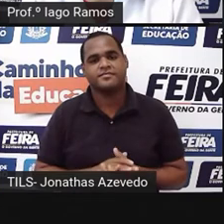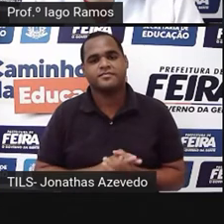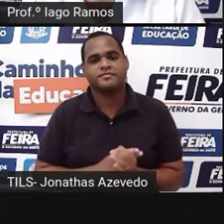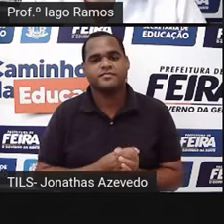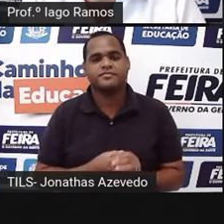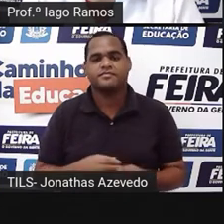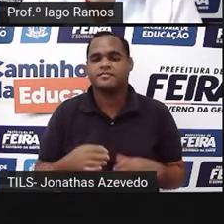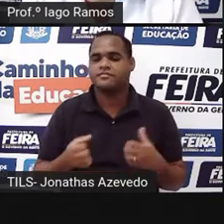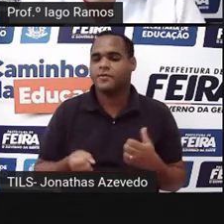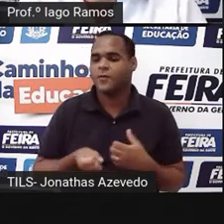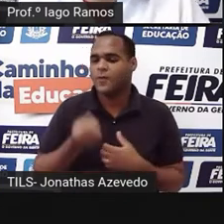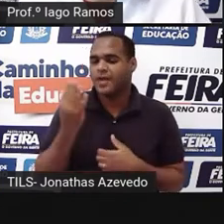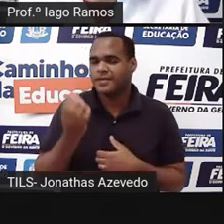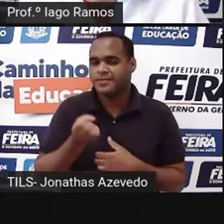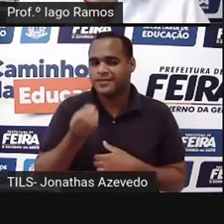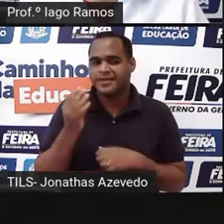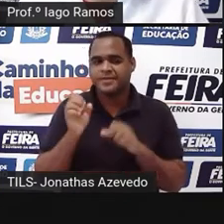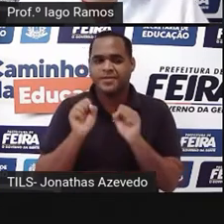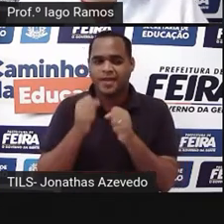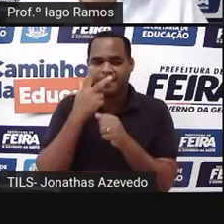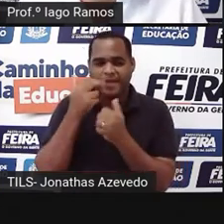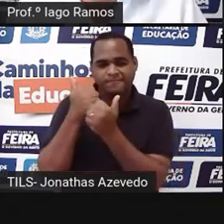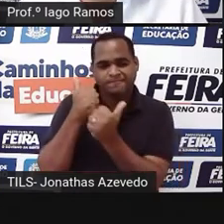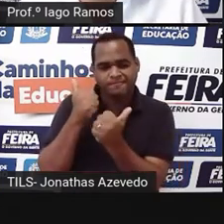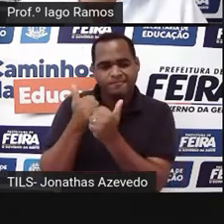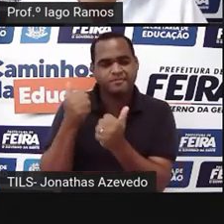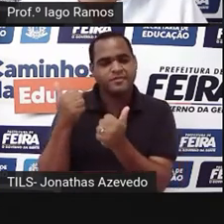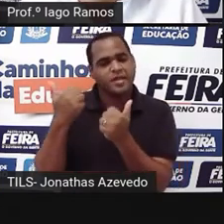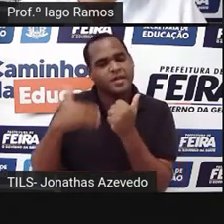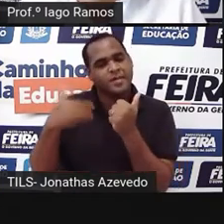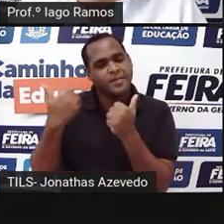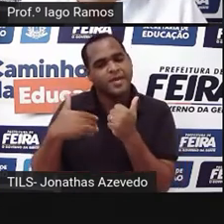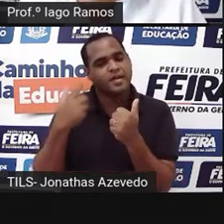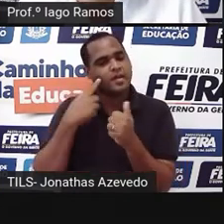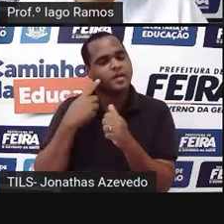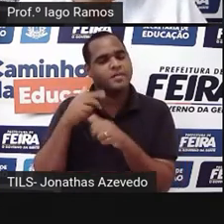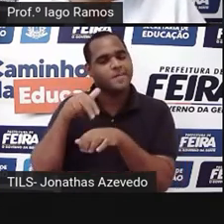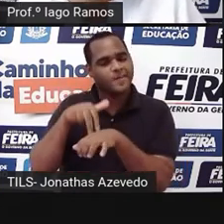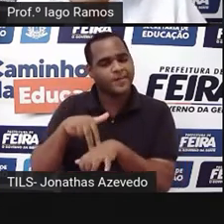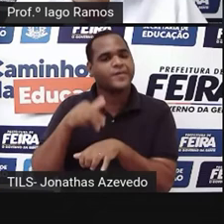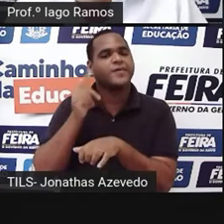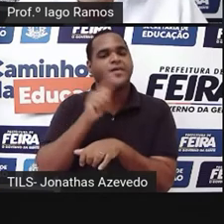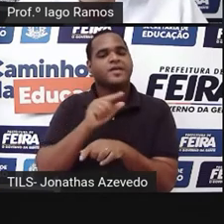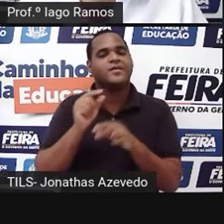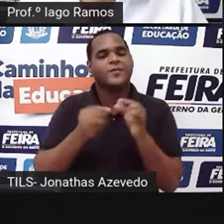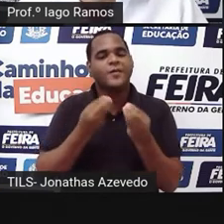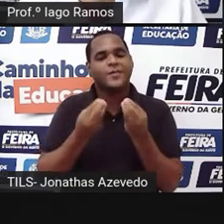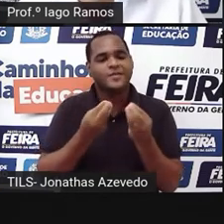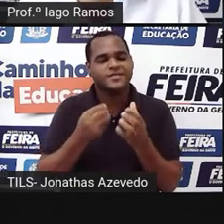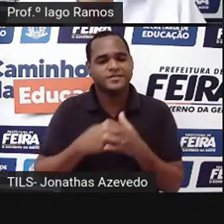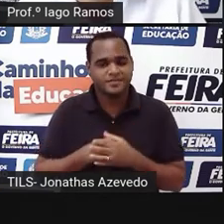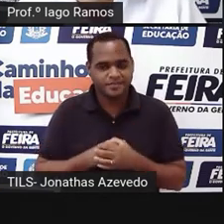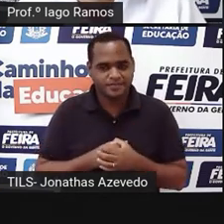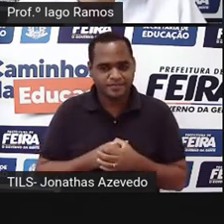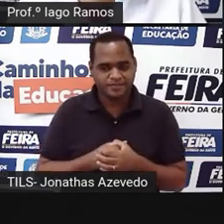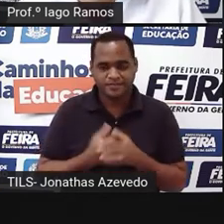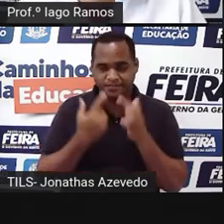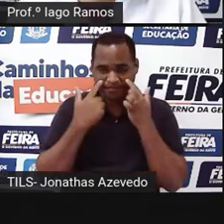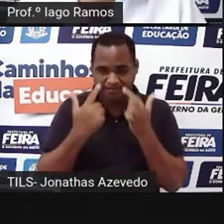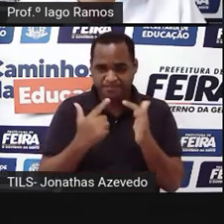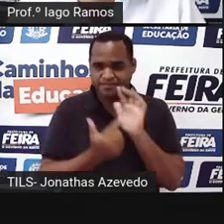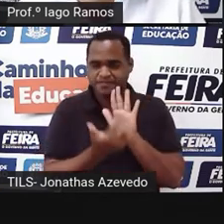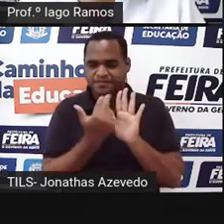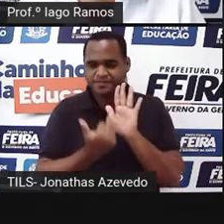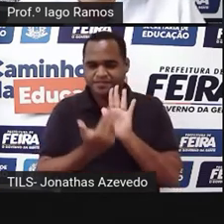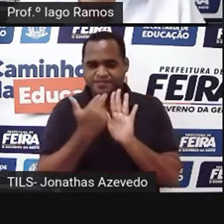quantidade aproximada de cabo em metros que será gasta para sustentar a antena, tá? Se a gente olha para essa figura, a gente